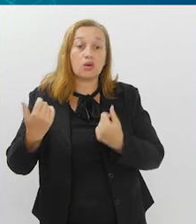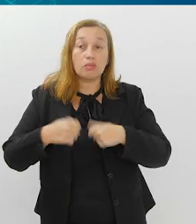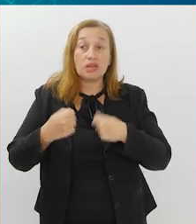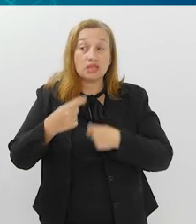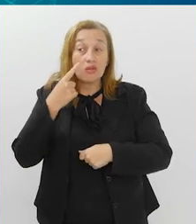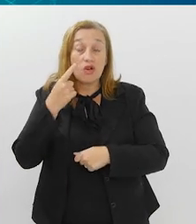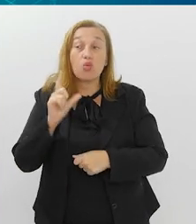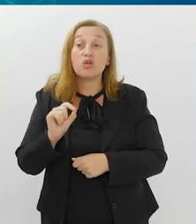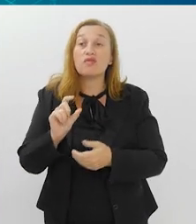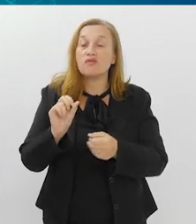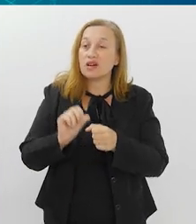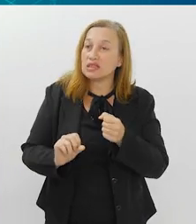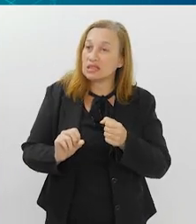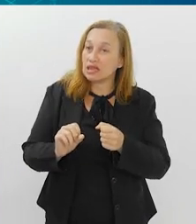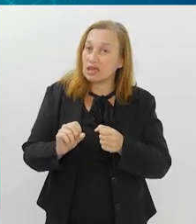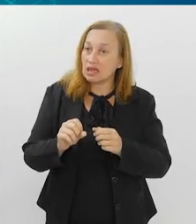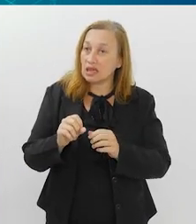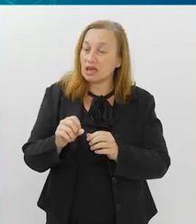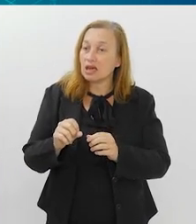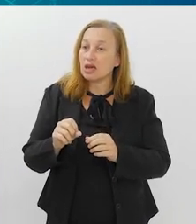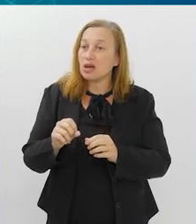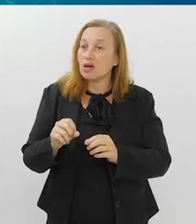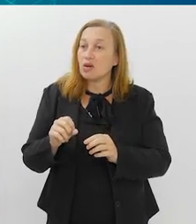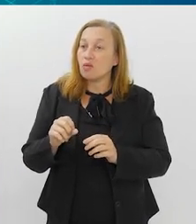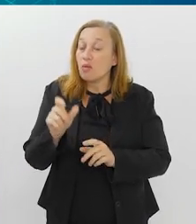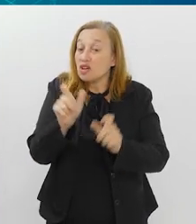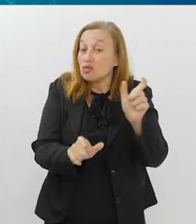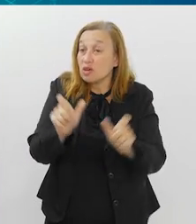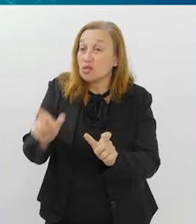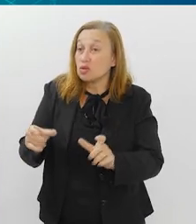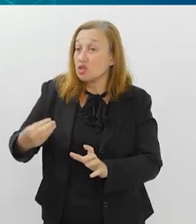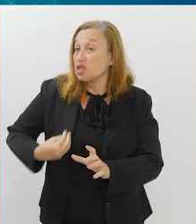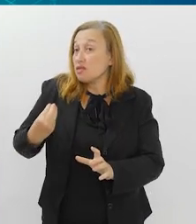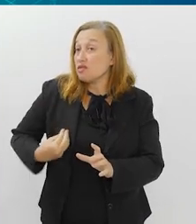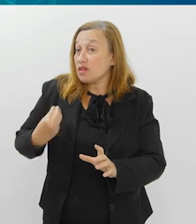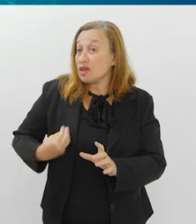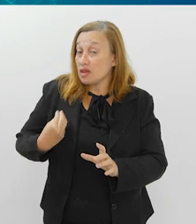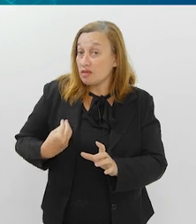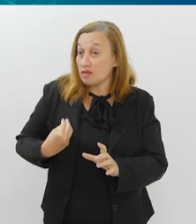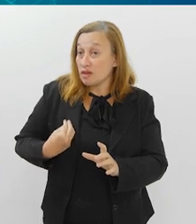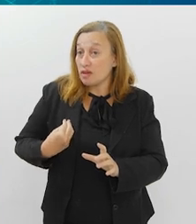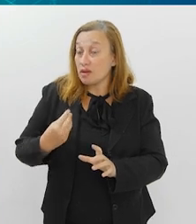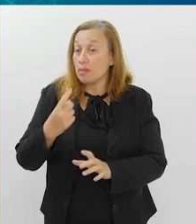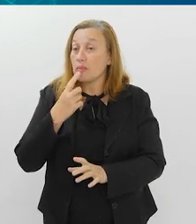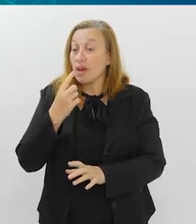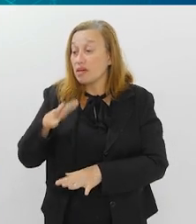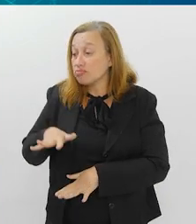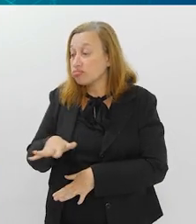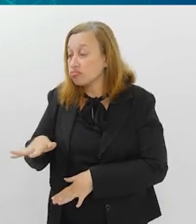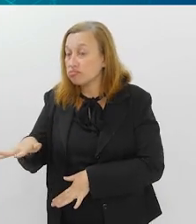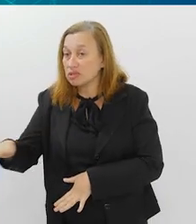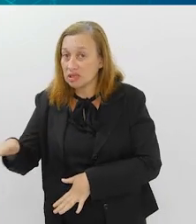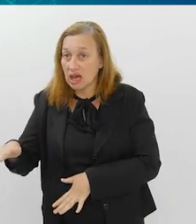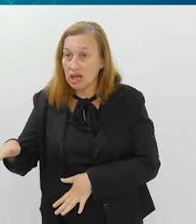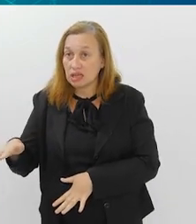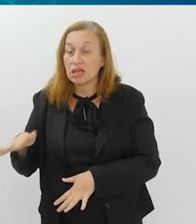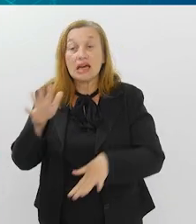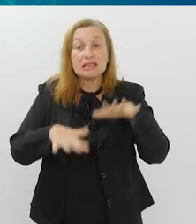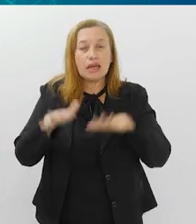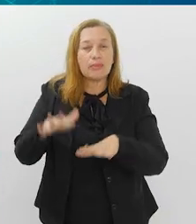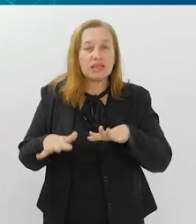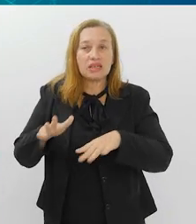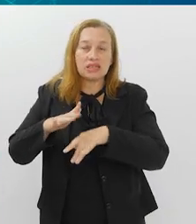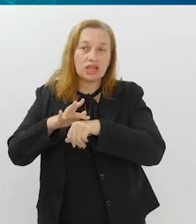eu preciso ver o que eu vou fazer com o entorno, né? Com as pessoas que vivem próxima, comunidade, aí, claro,